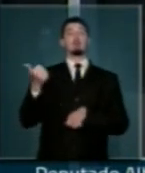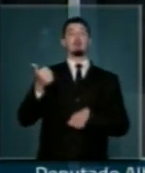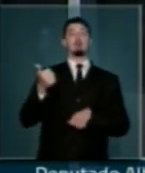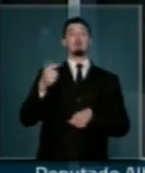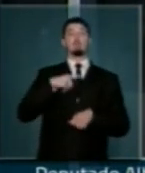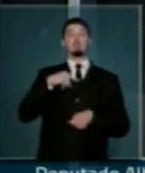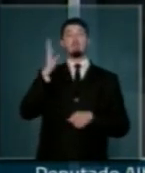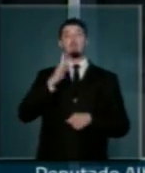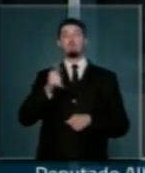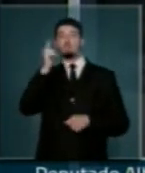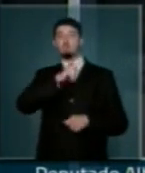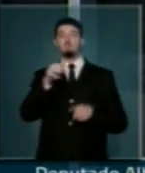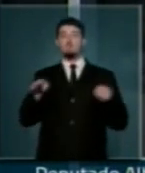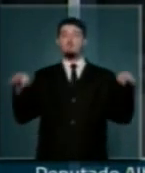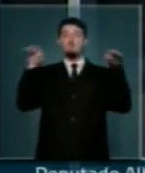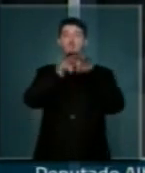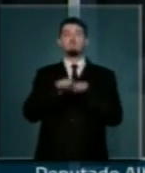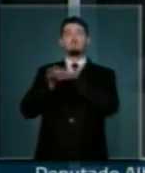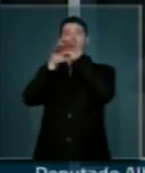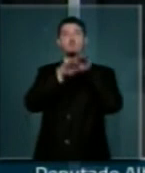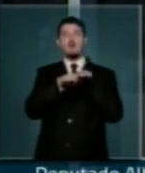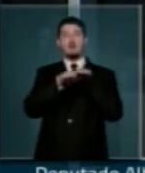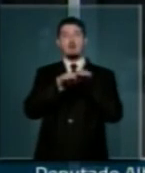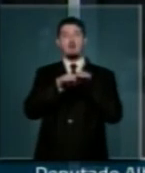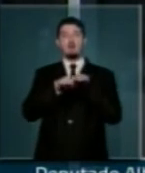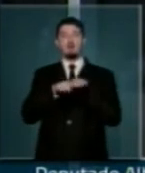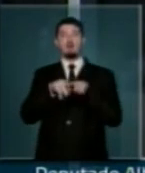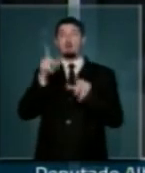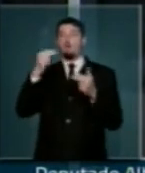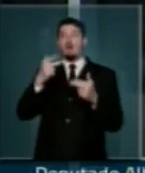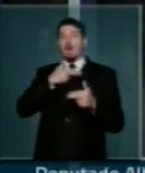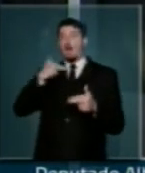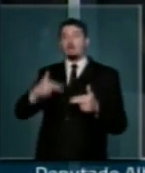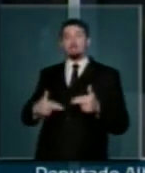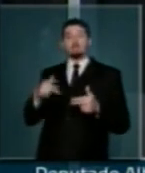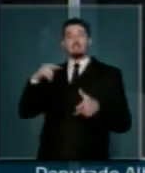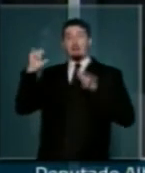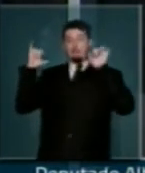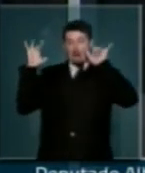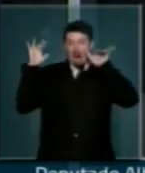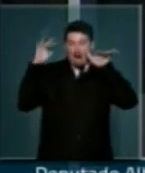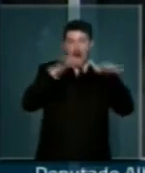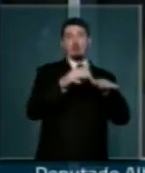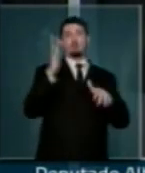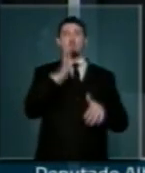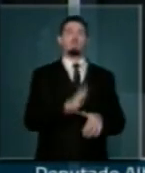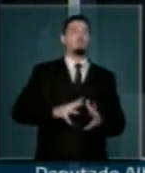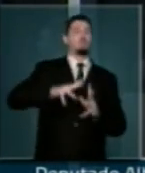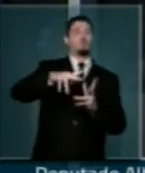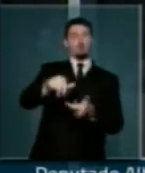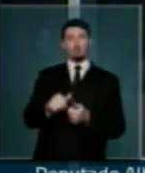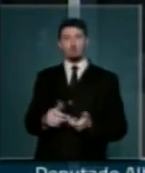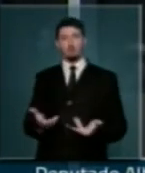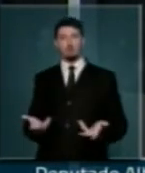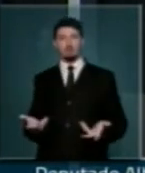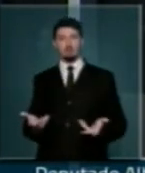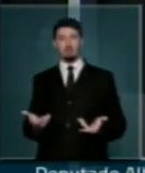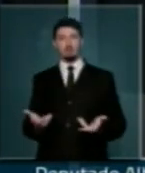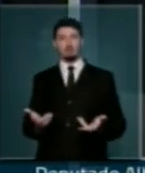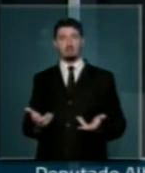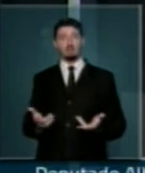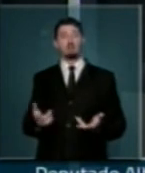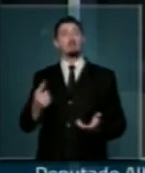concorrer de forma igualitária com esse avalanche da China avançando pelo mundo afora. E não há dúvida